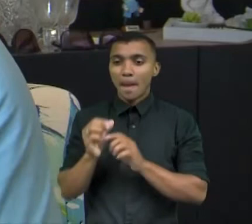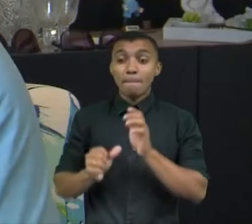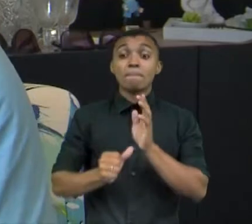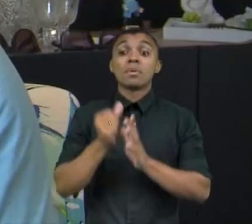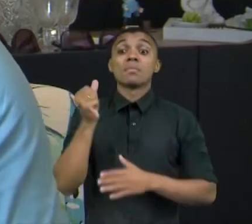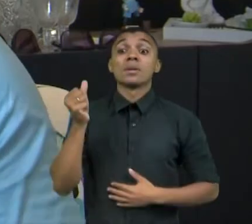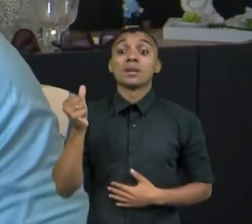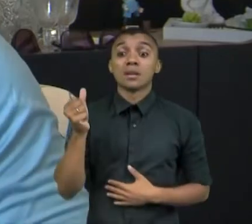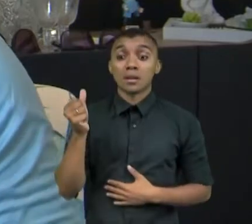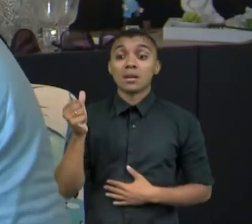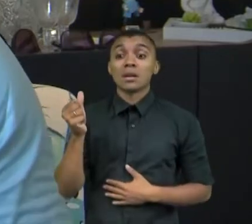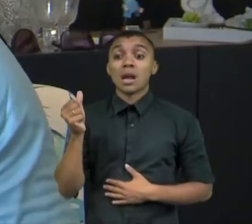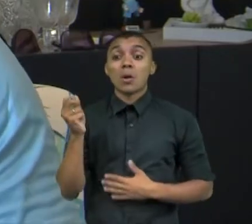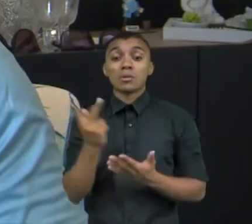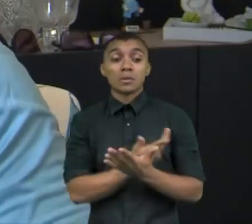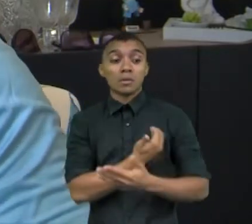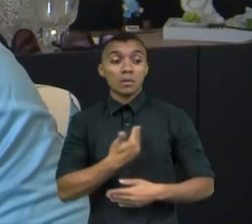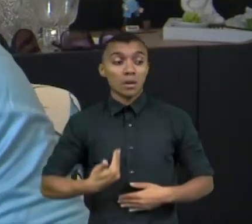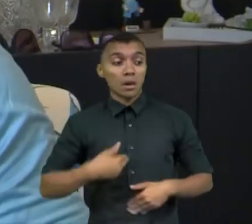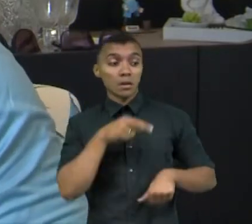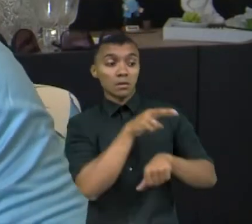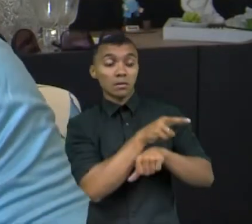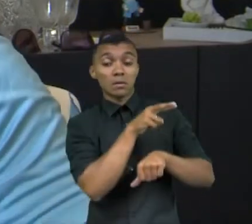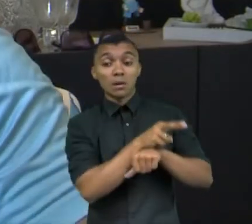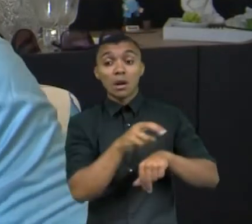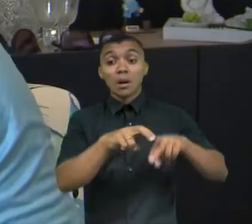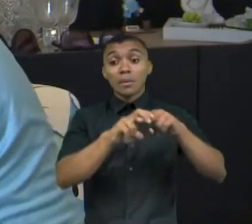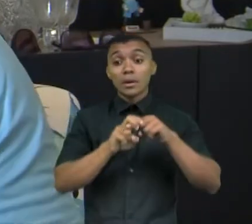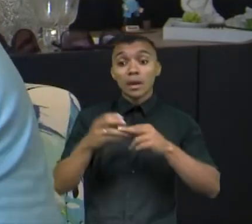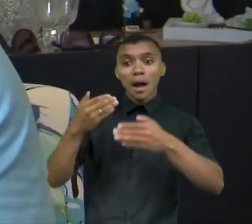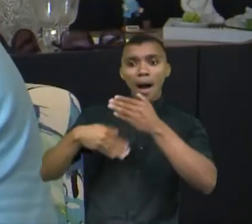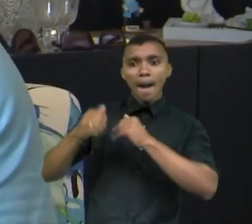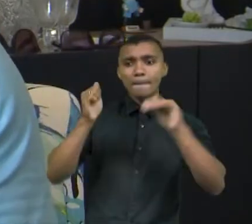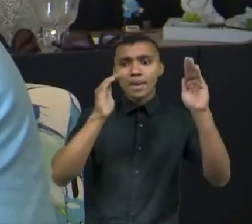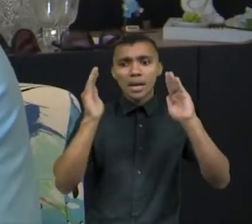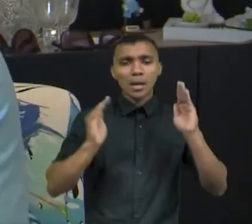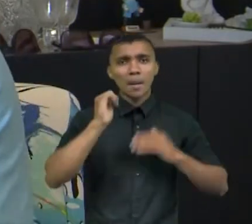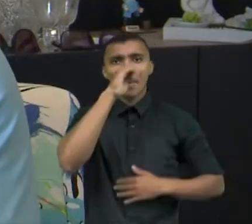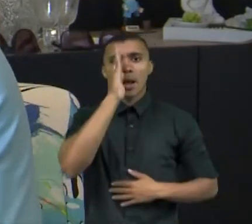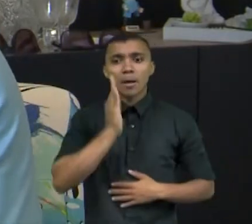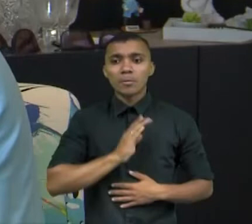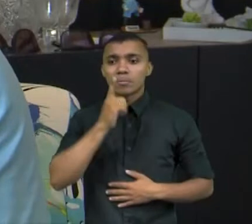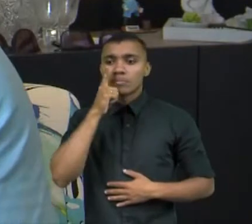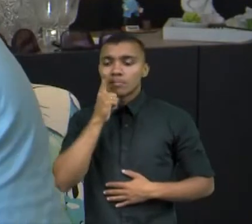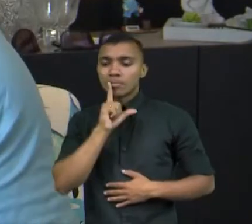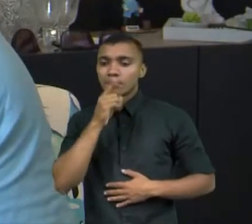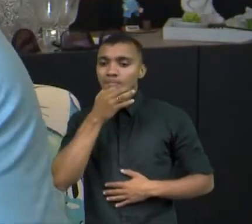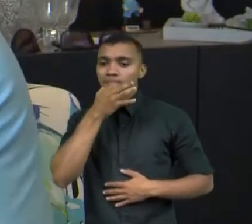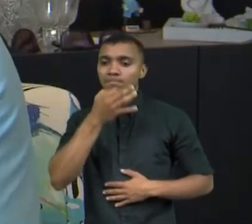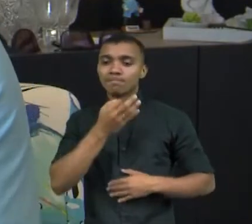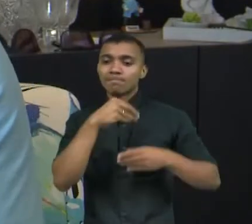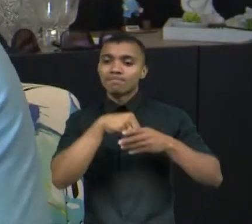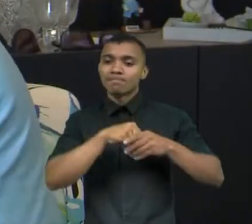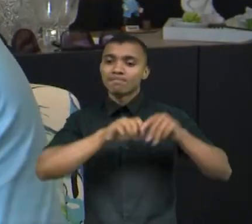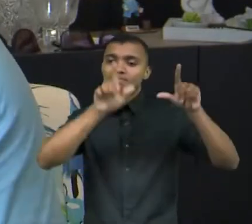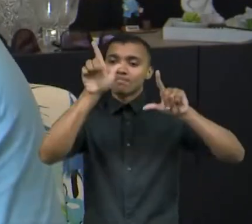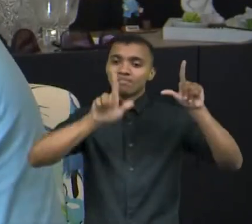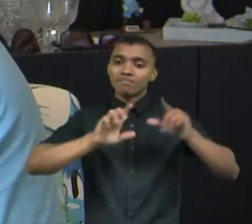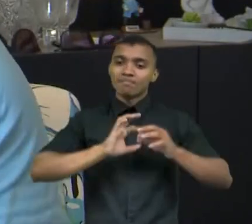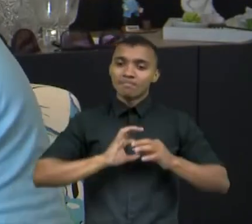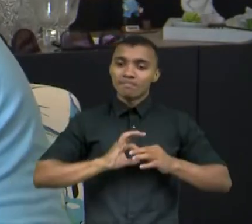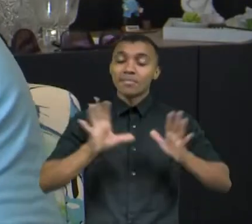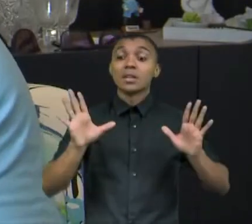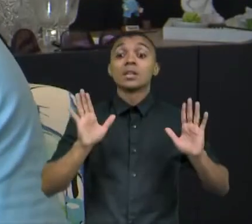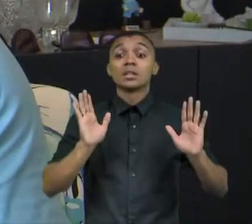censurado. Então, aquele é o momento do Brasil de crescimento da expansão do sistema televisivo. E aí ganha importância